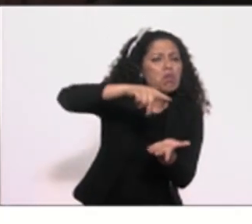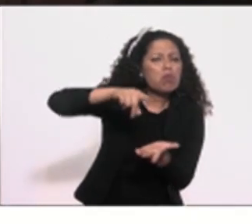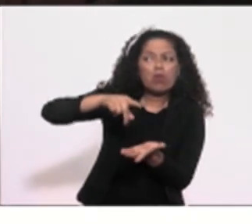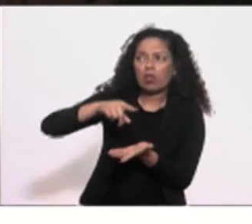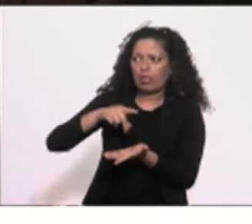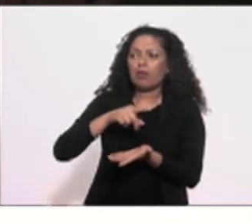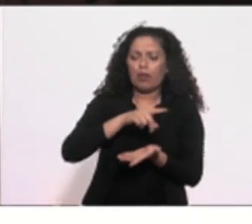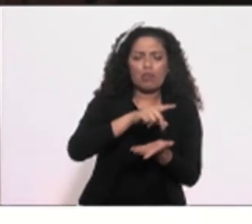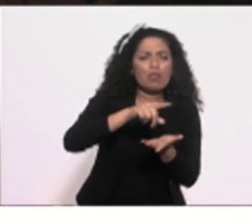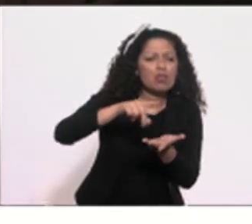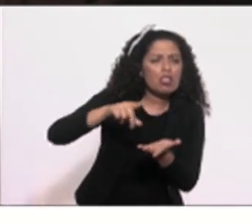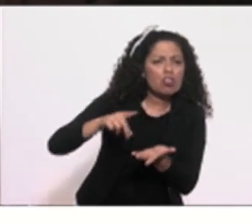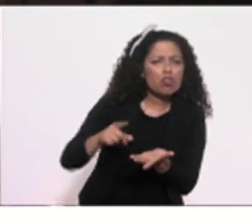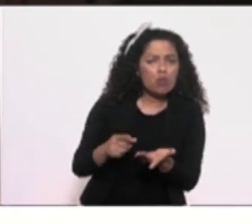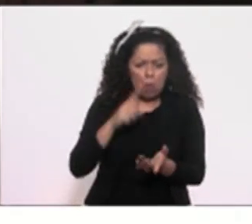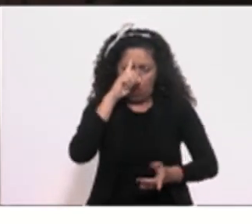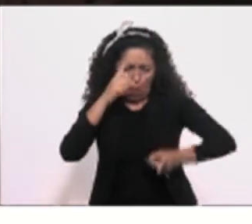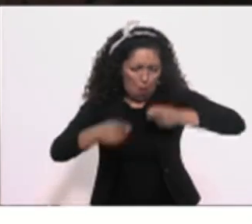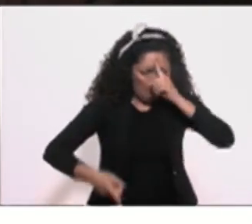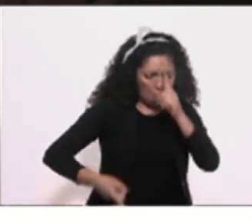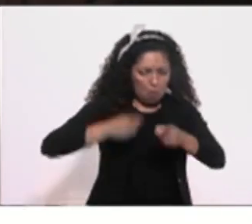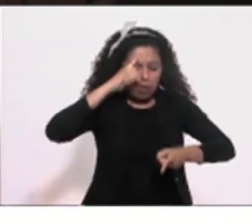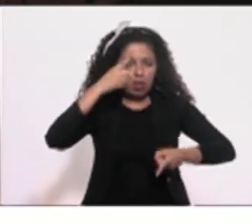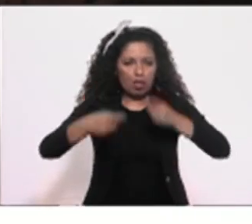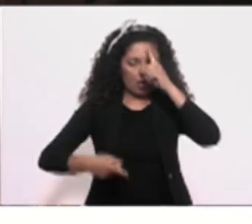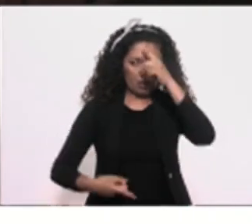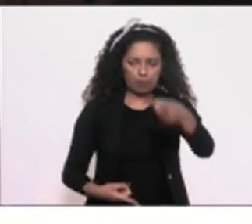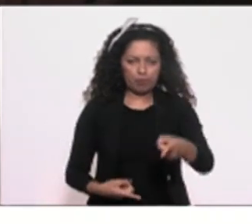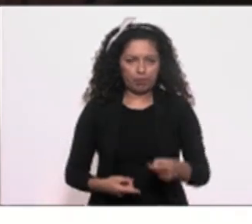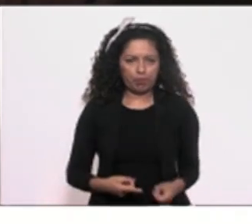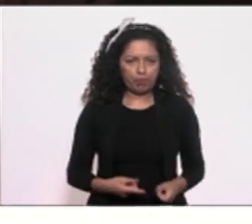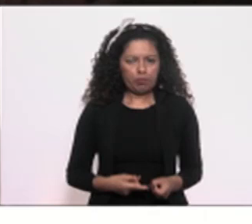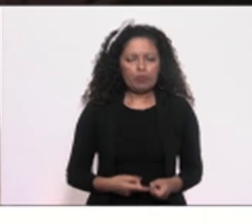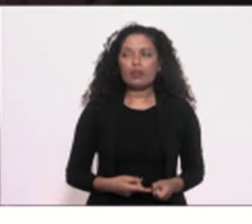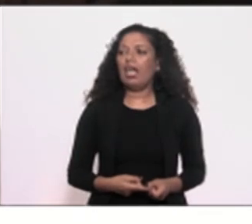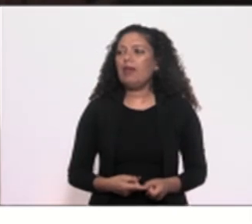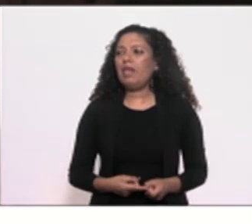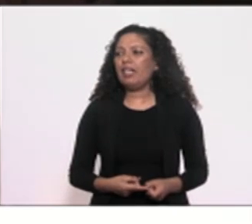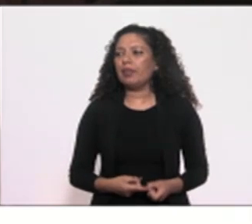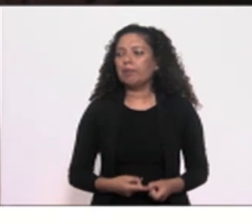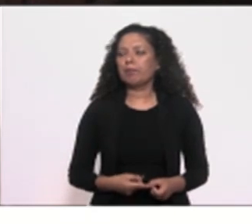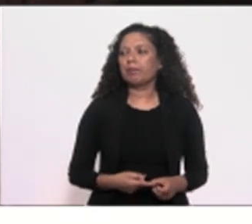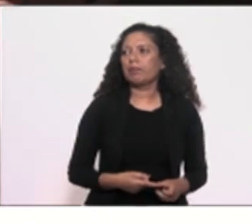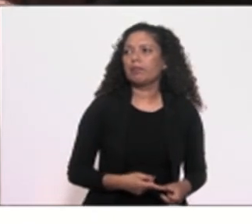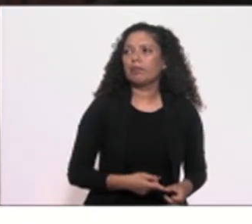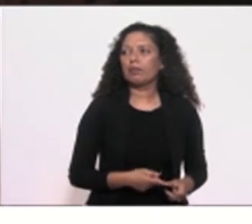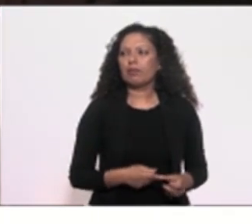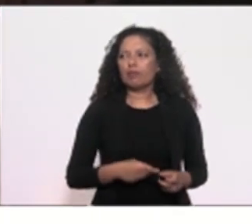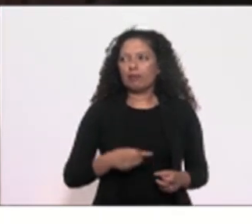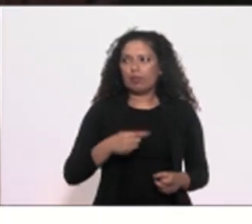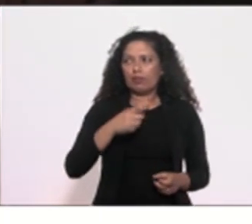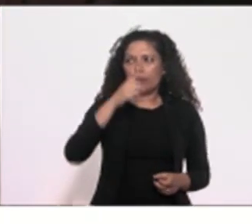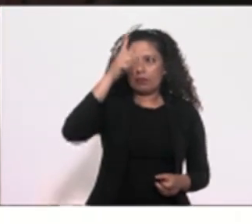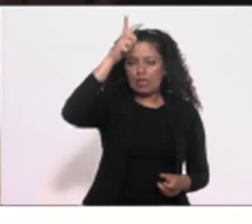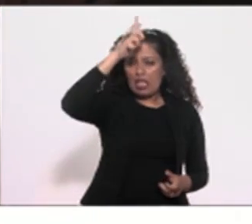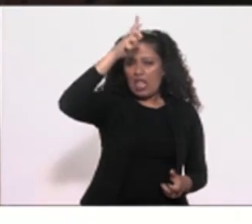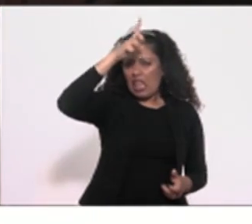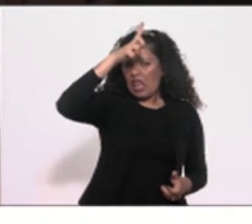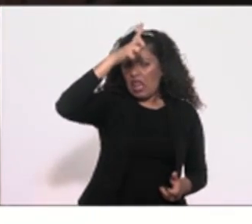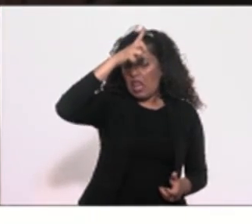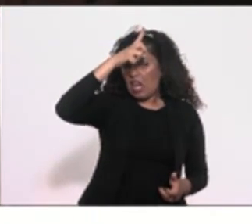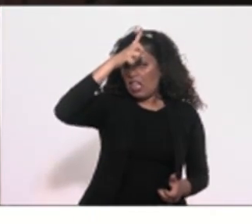Adolfo Hitler, na Alemanha nazista, que